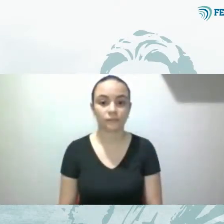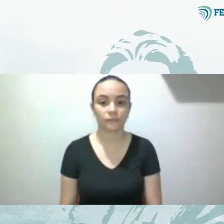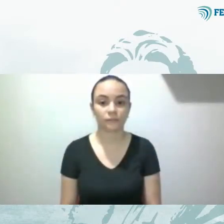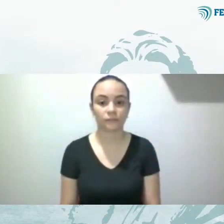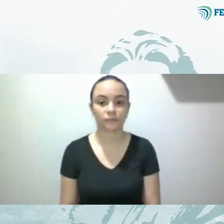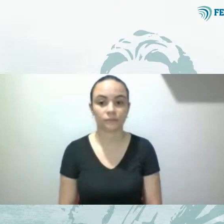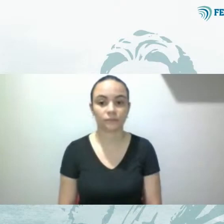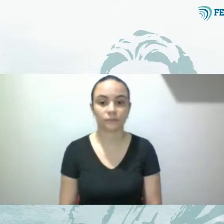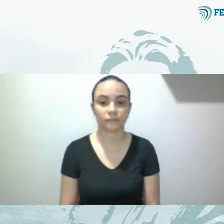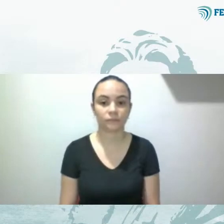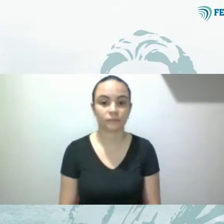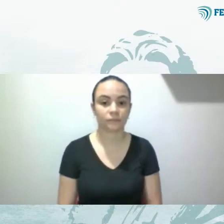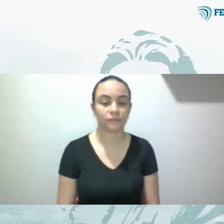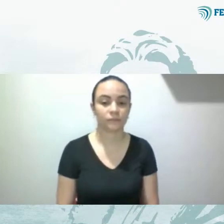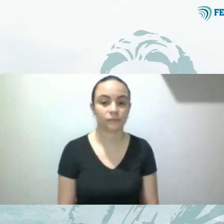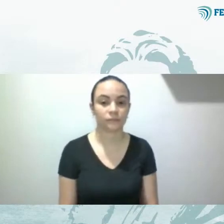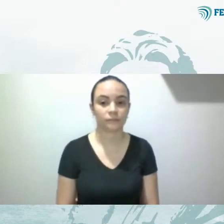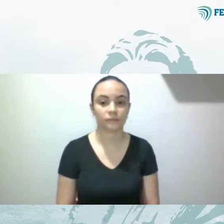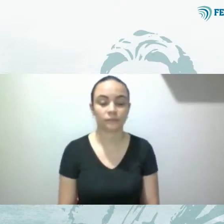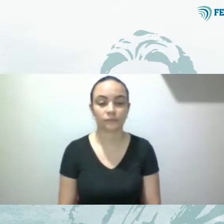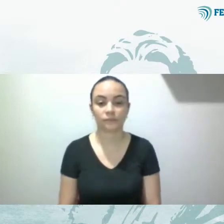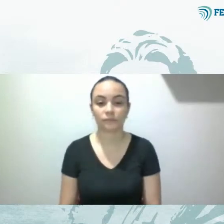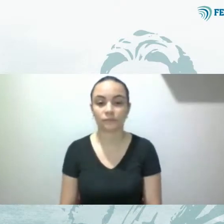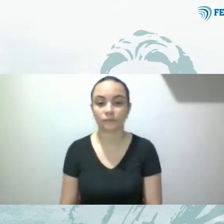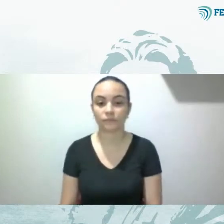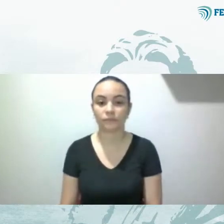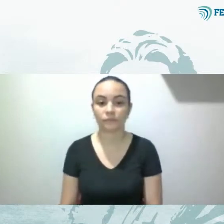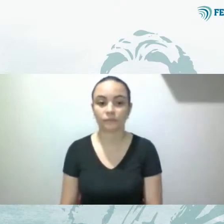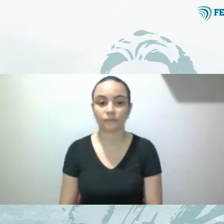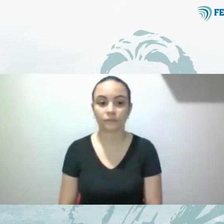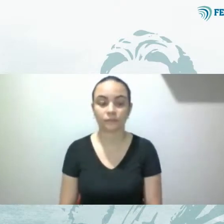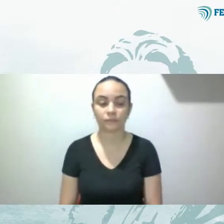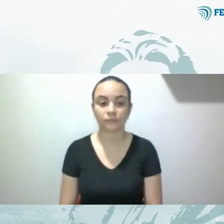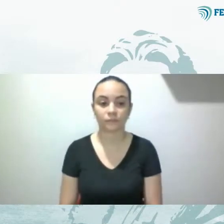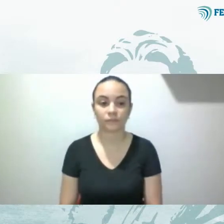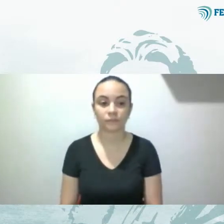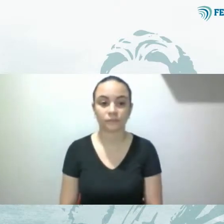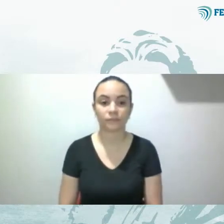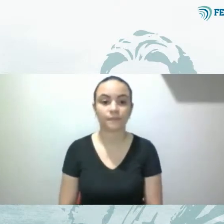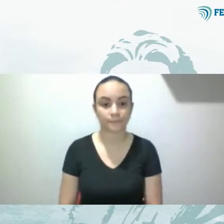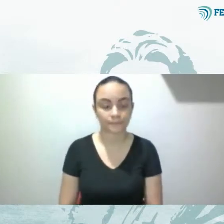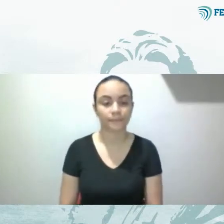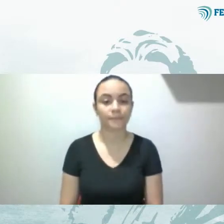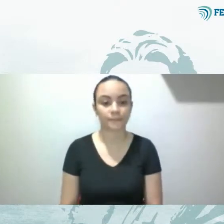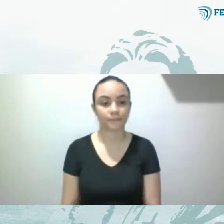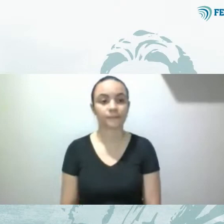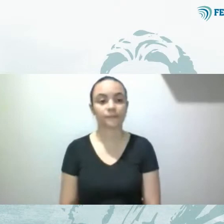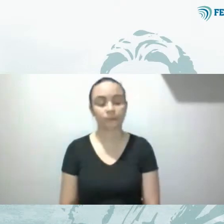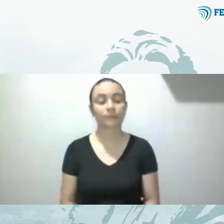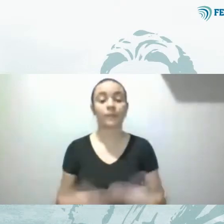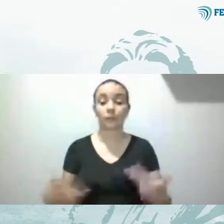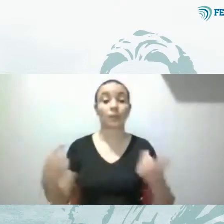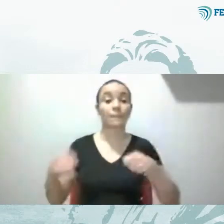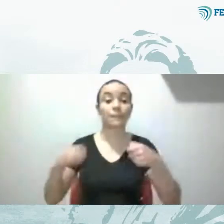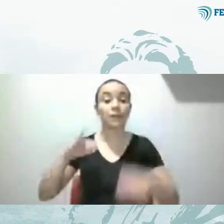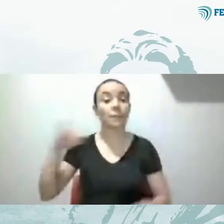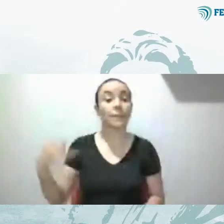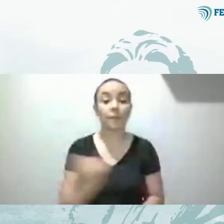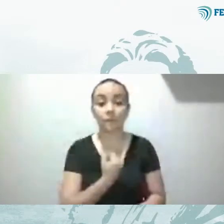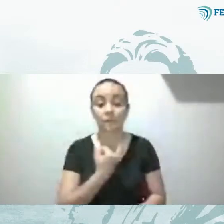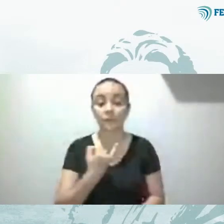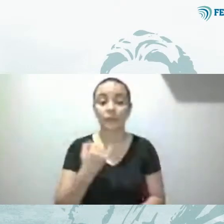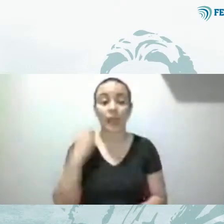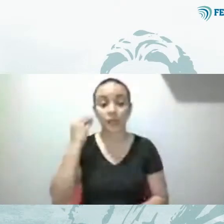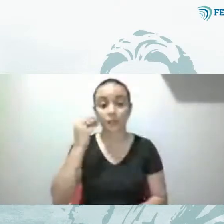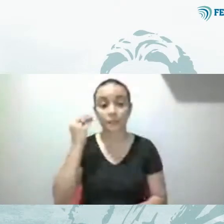pode determinar o término de uma mesma expiação, se eu souber aproveitar a expiação, crescer com ela e experimentar